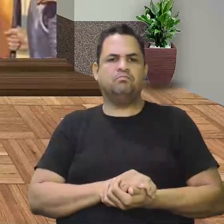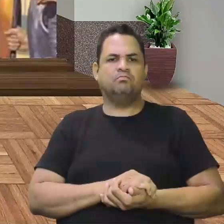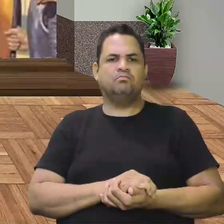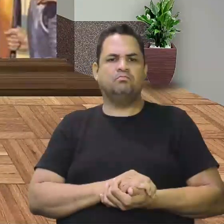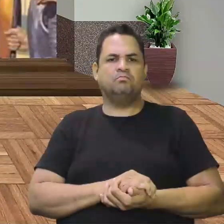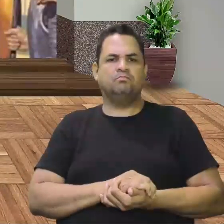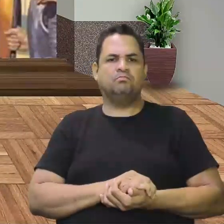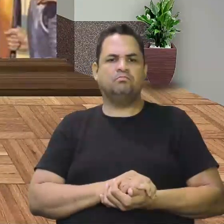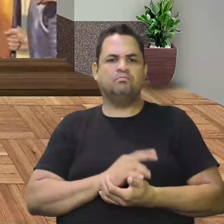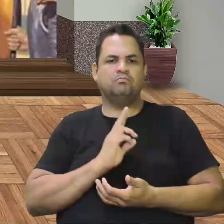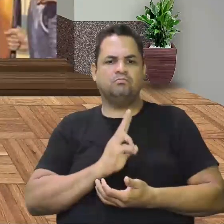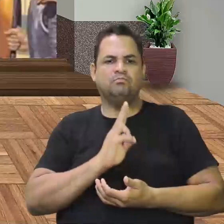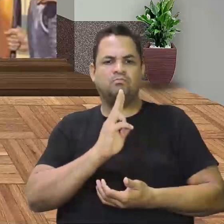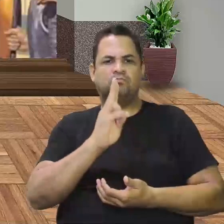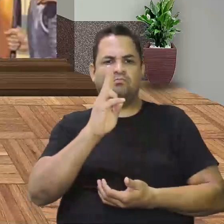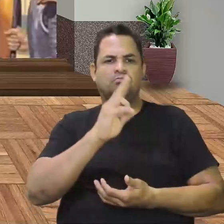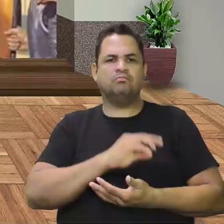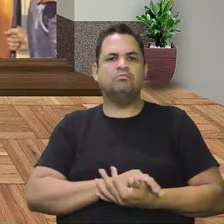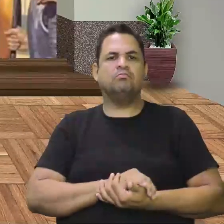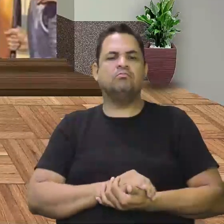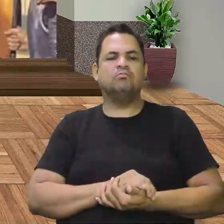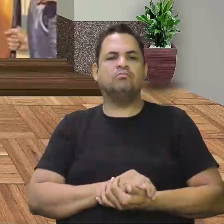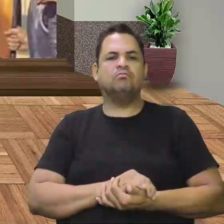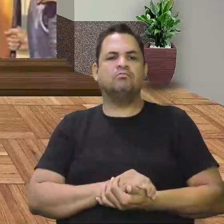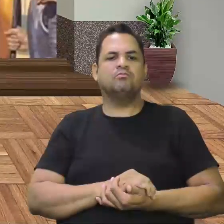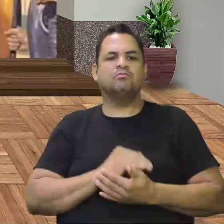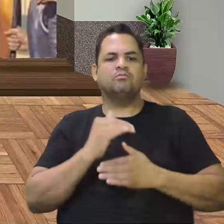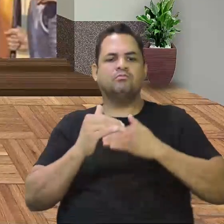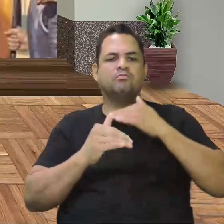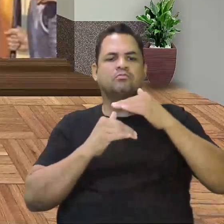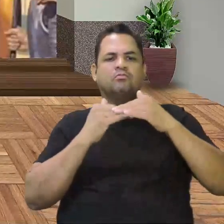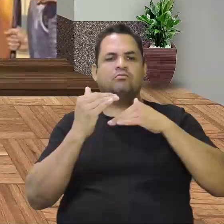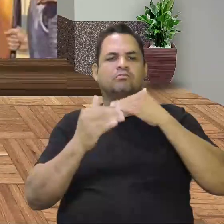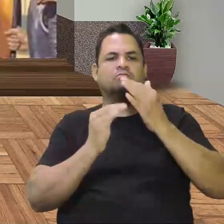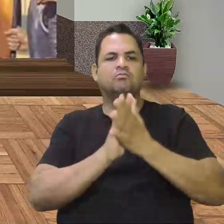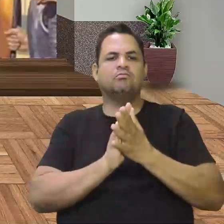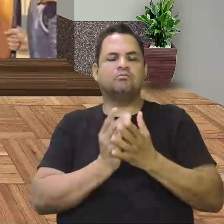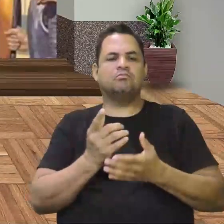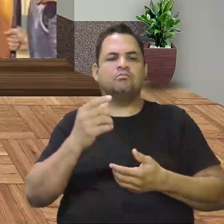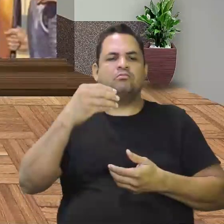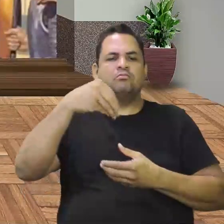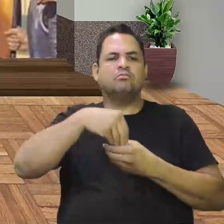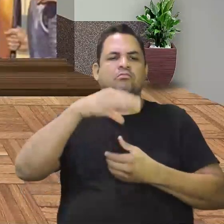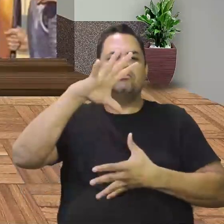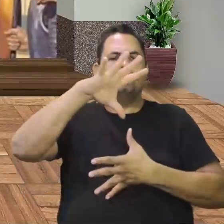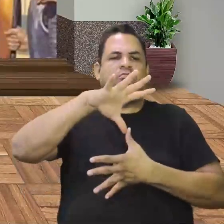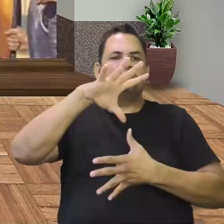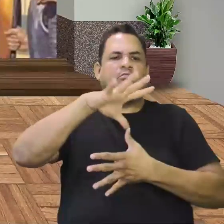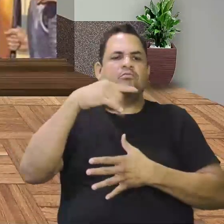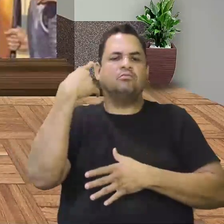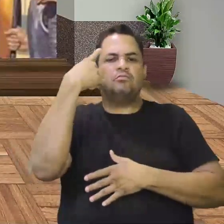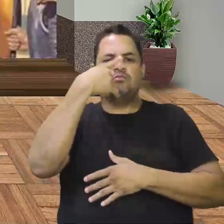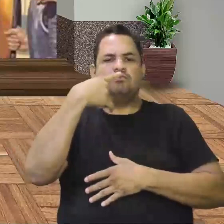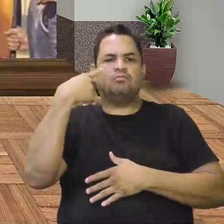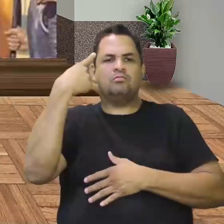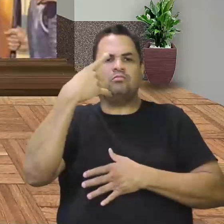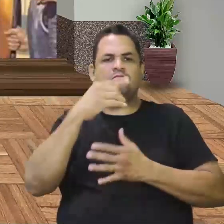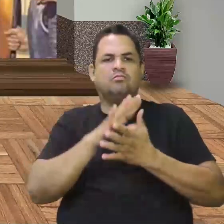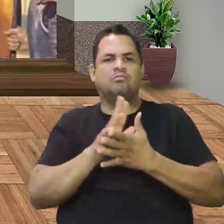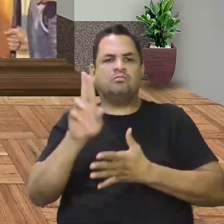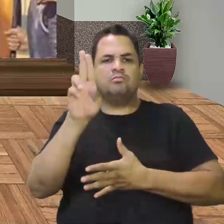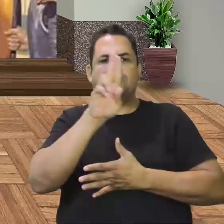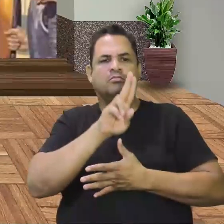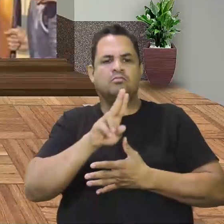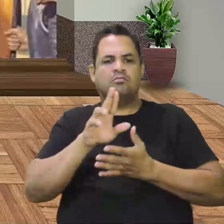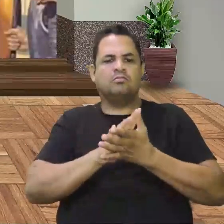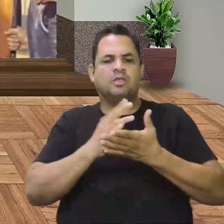É um processo que vai se agravar dentro da América. Os espanhóis, eles vão utilizar da mão